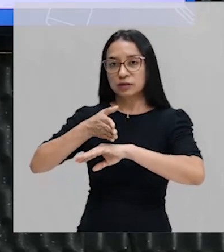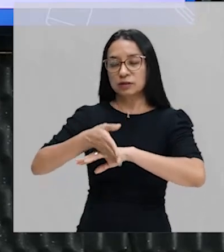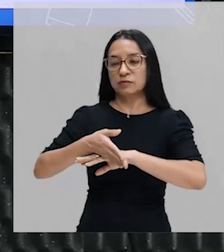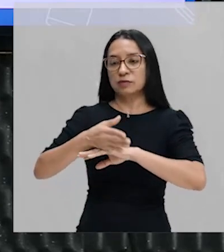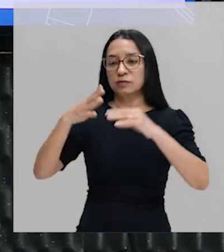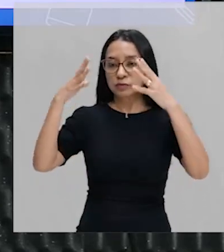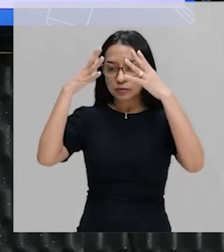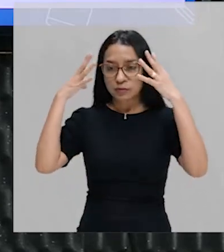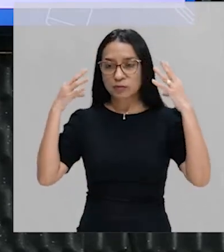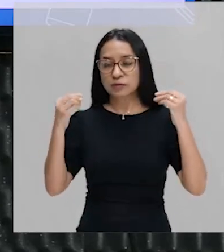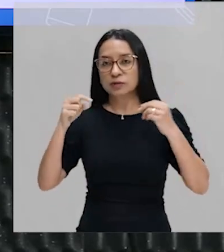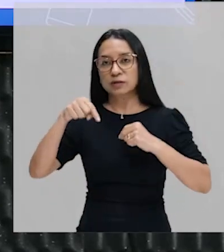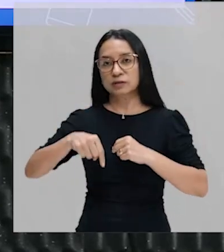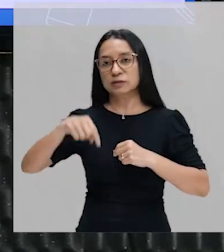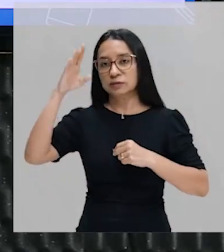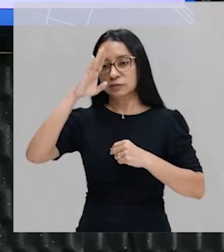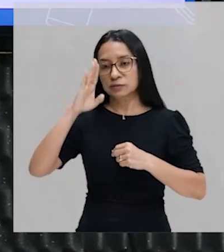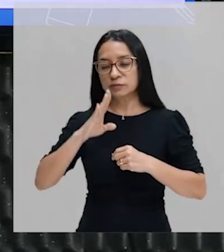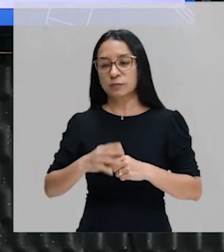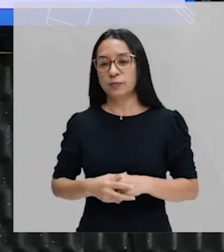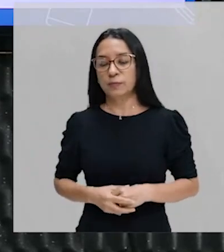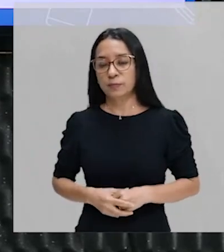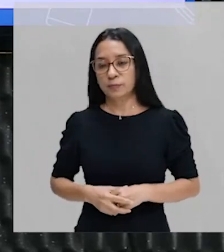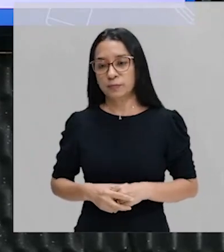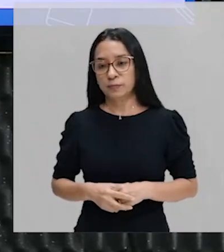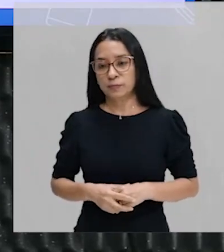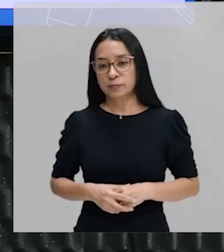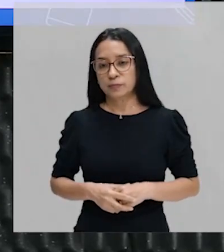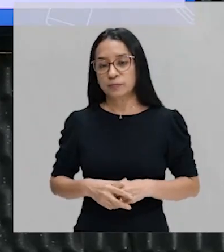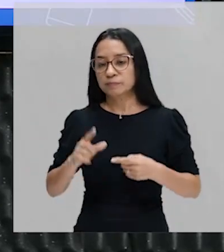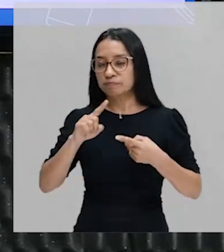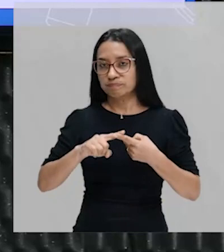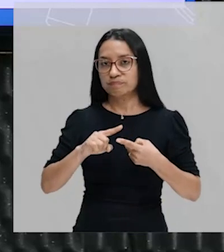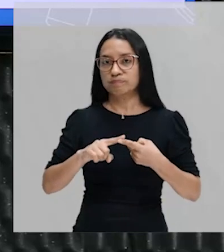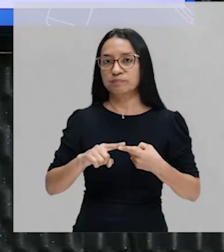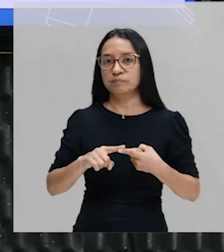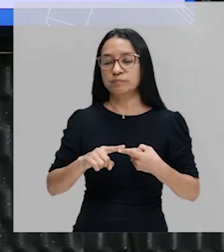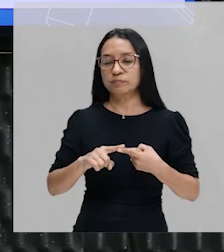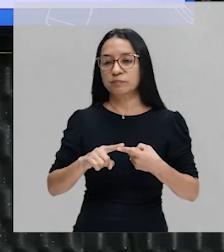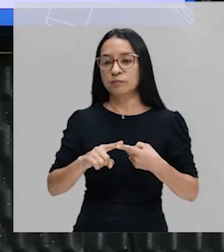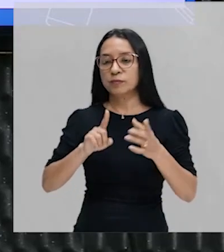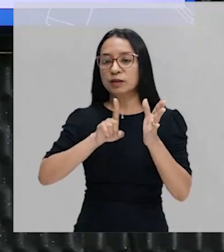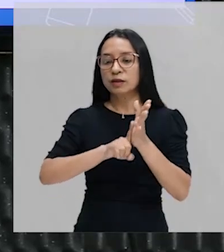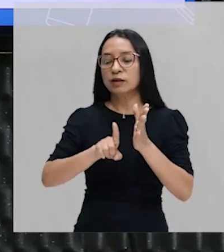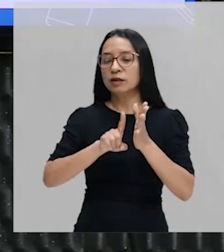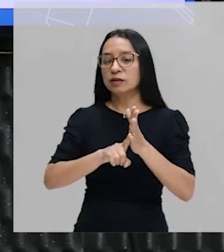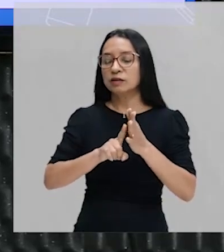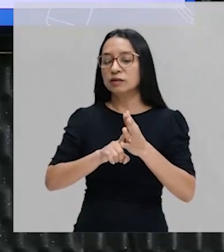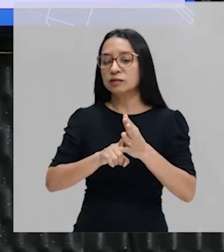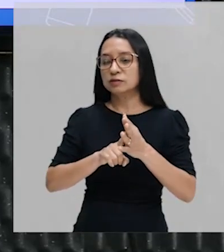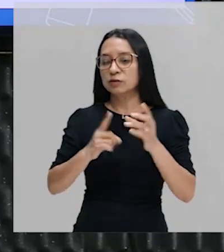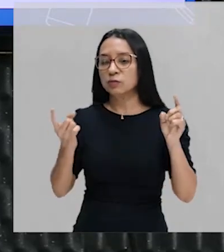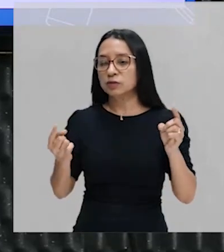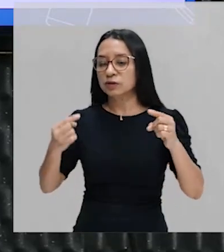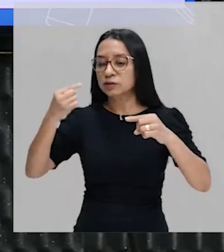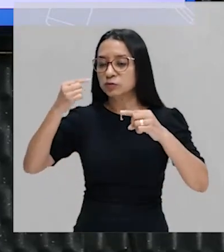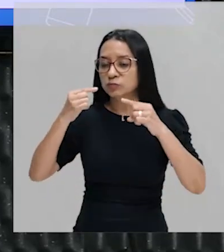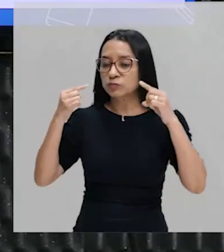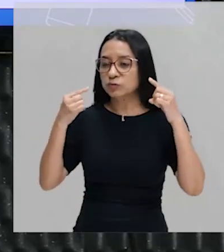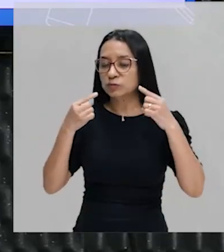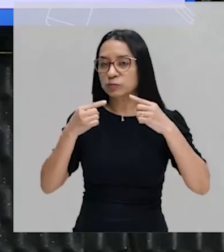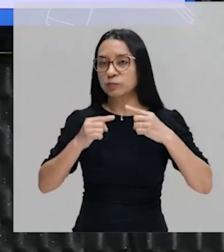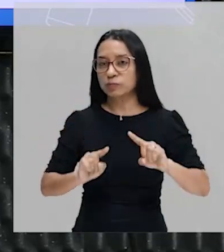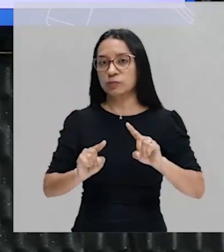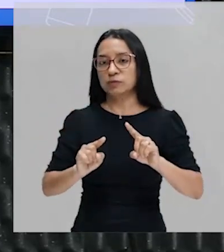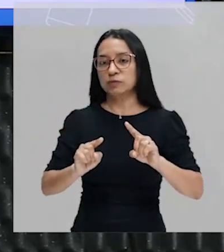holandesas no Brasil. Um deles é a questão das rivalidades na Europa entre